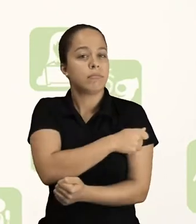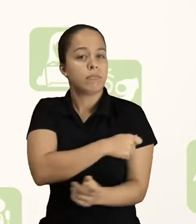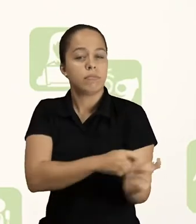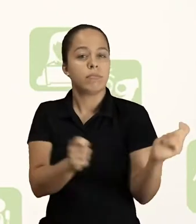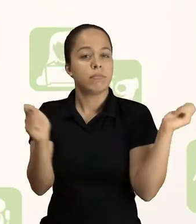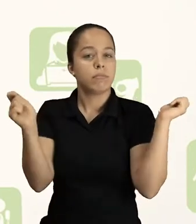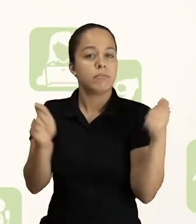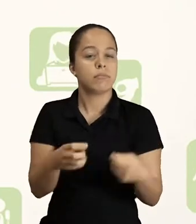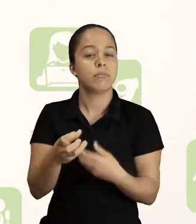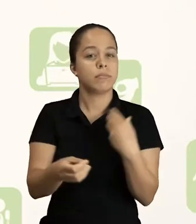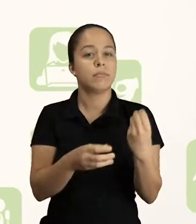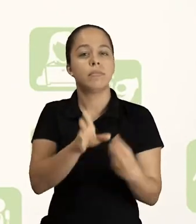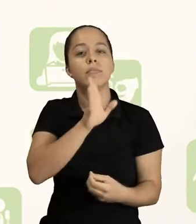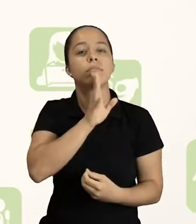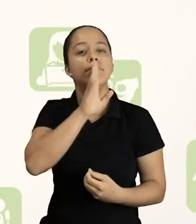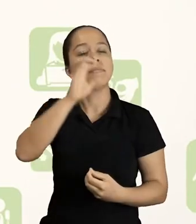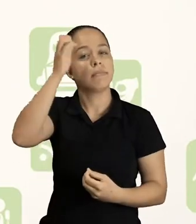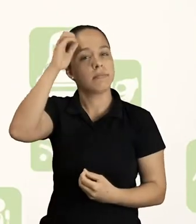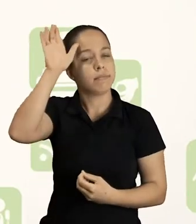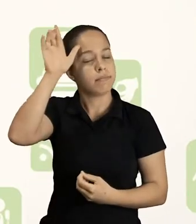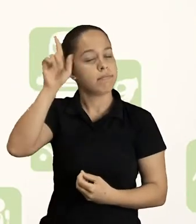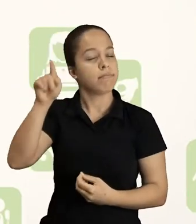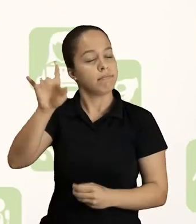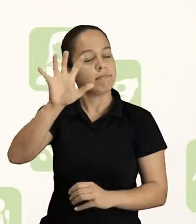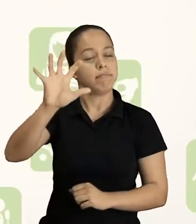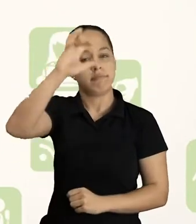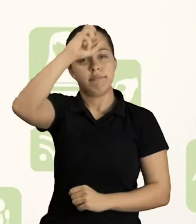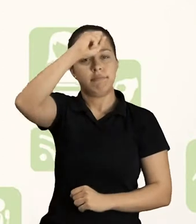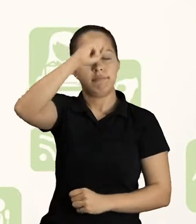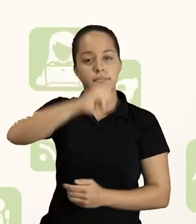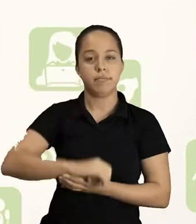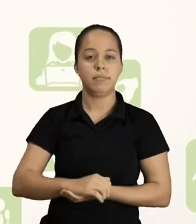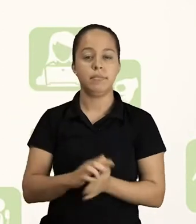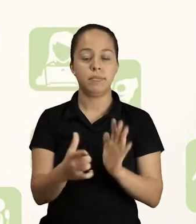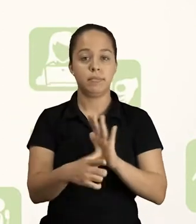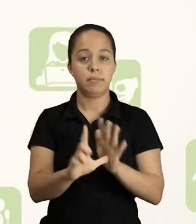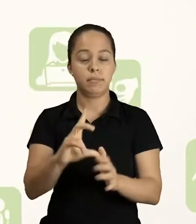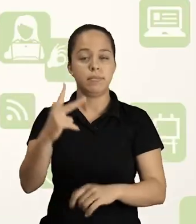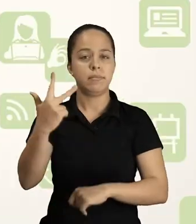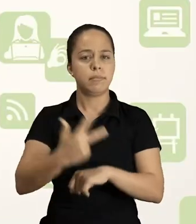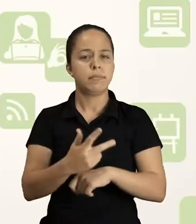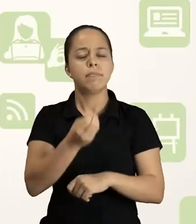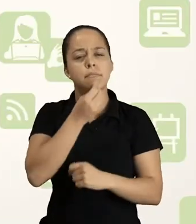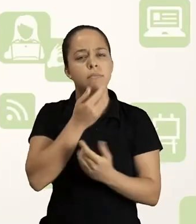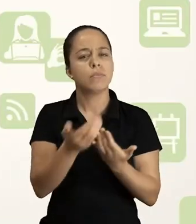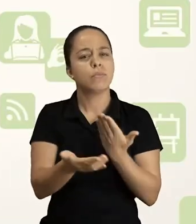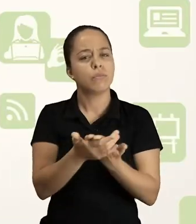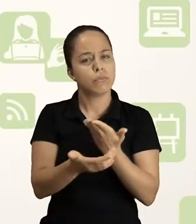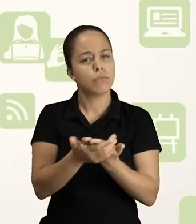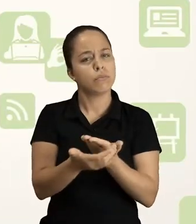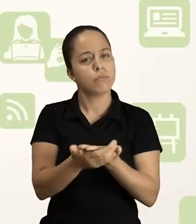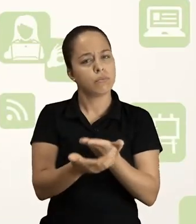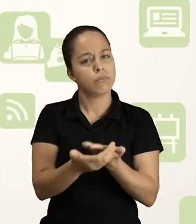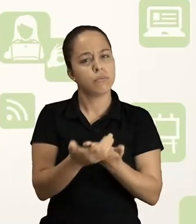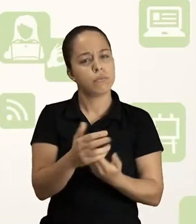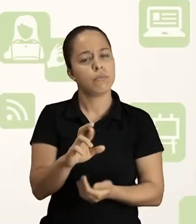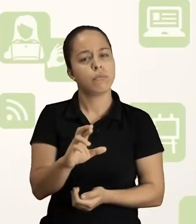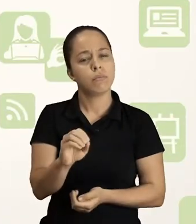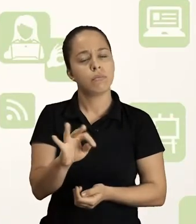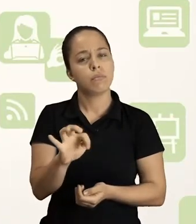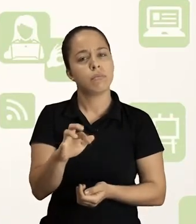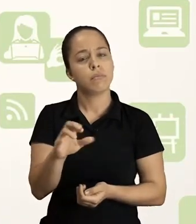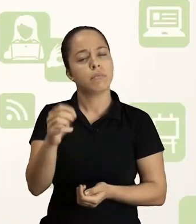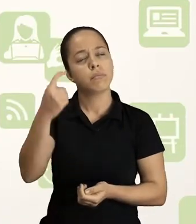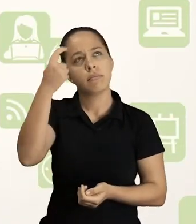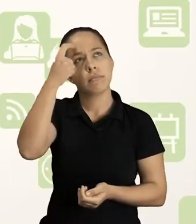e como ele aplicará os conhecimentos adquiridos. Isso poderá motivá-lo. Antes da gravação, estude bem